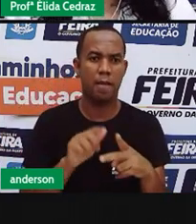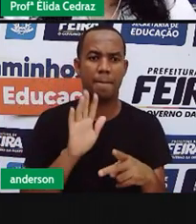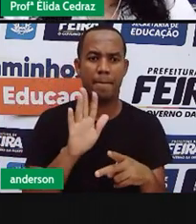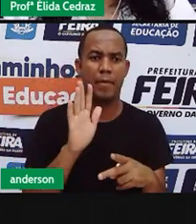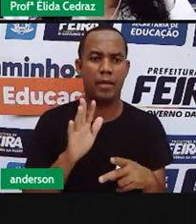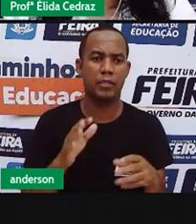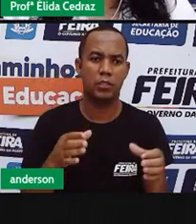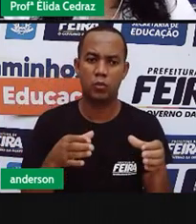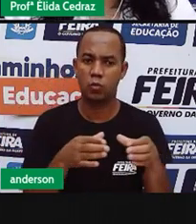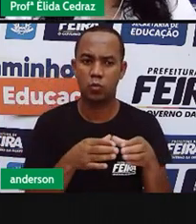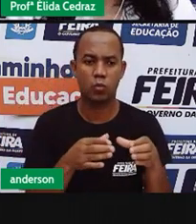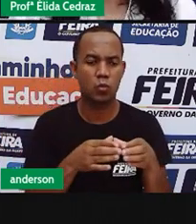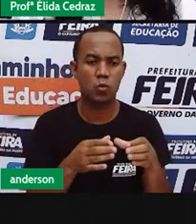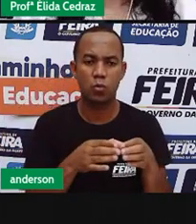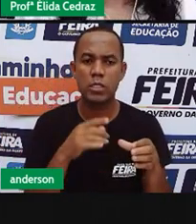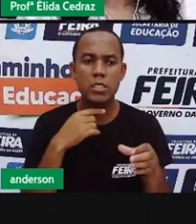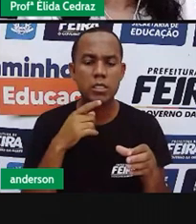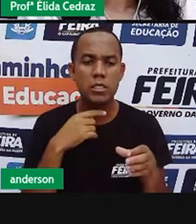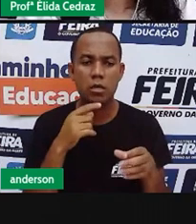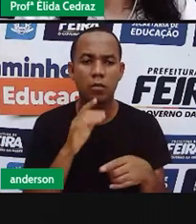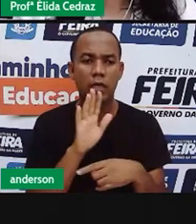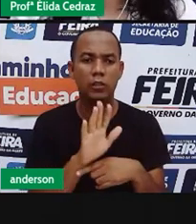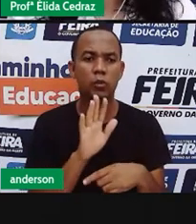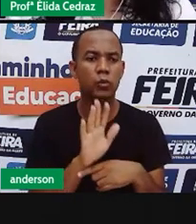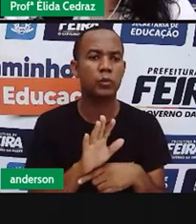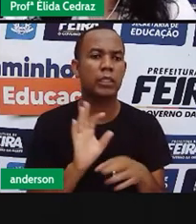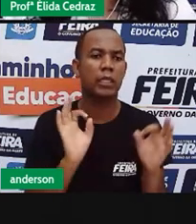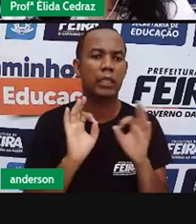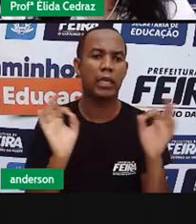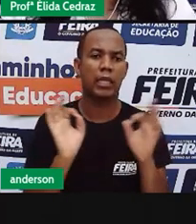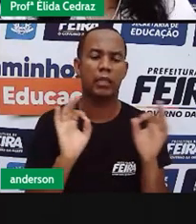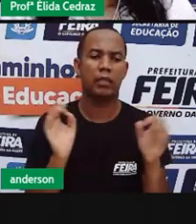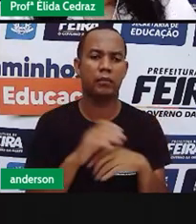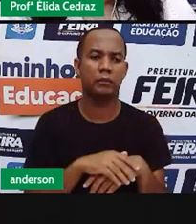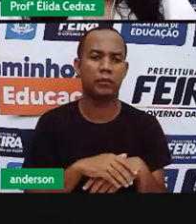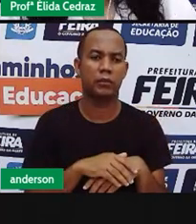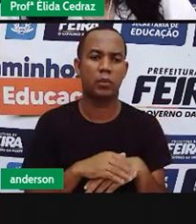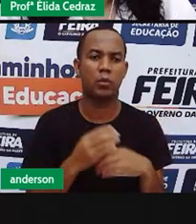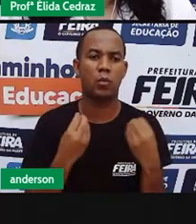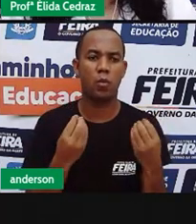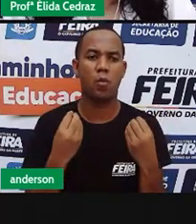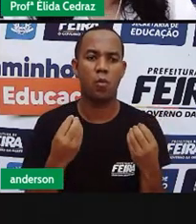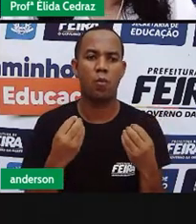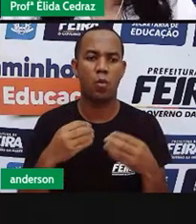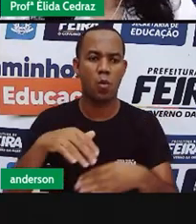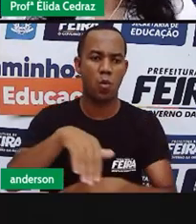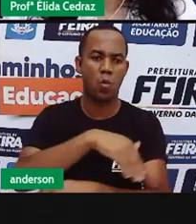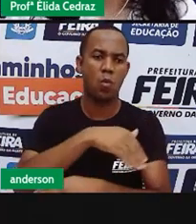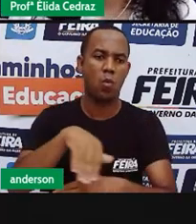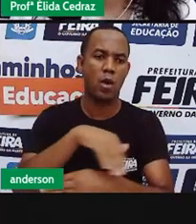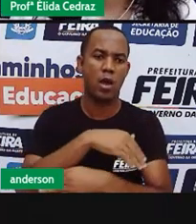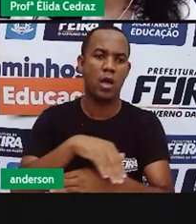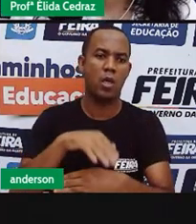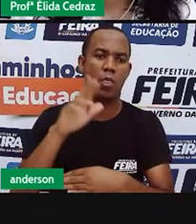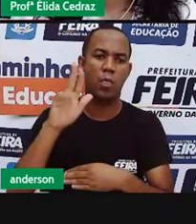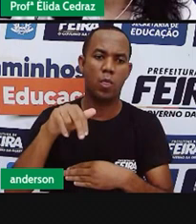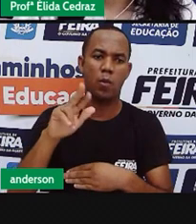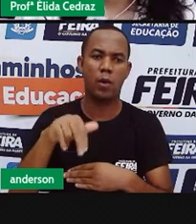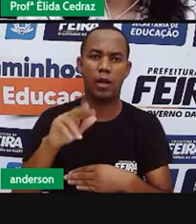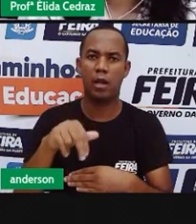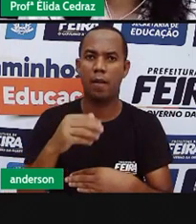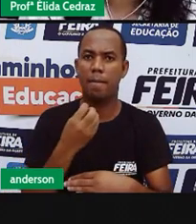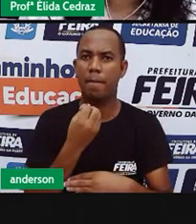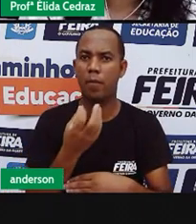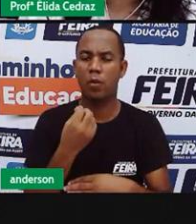não faz a parte dela, a rua nunca vai estar em boas condições de nós pedestres